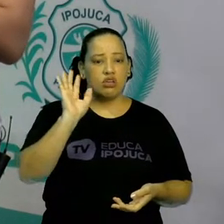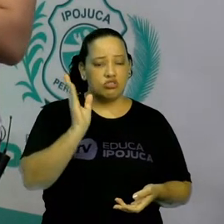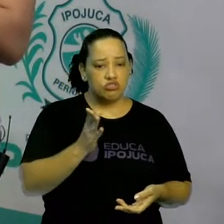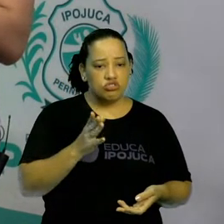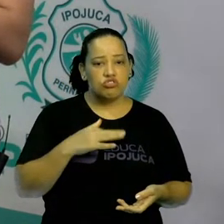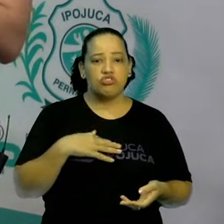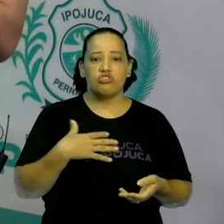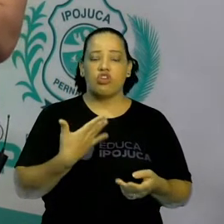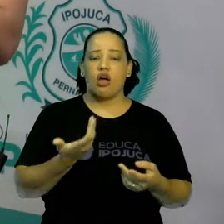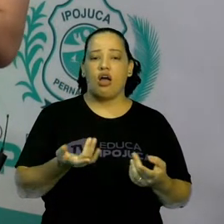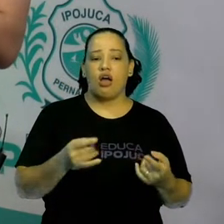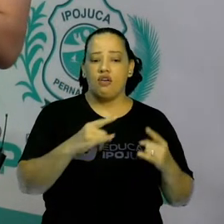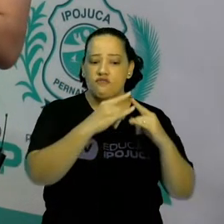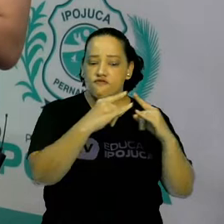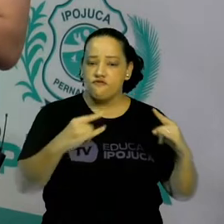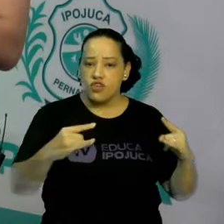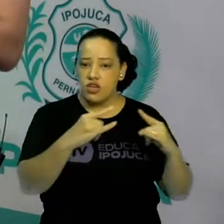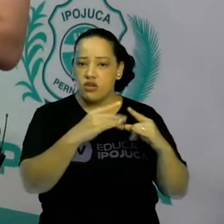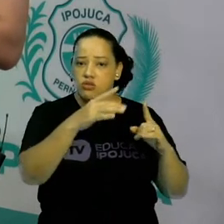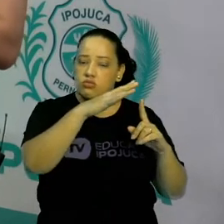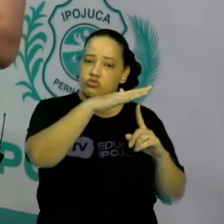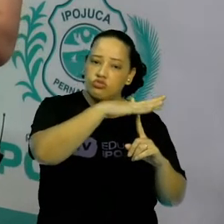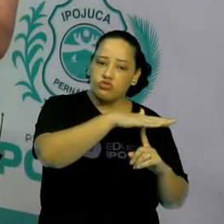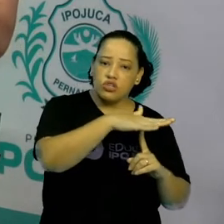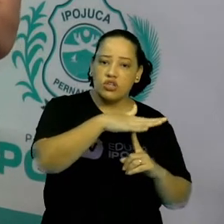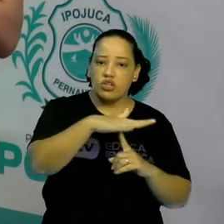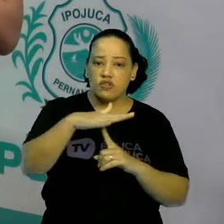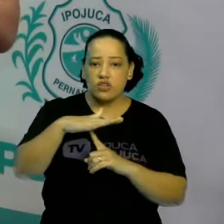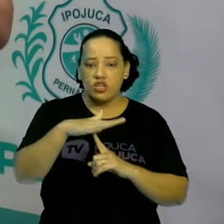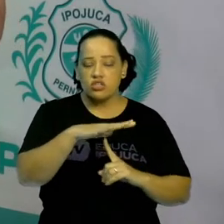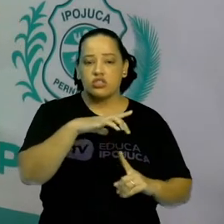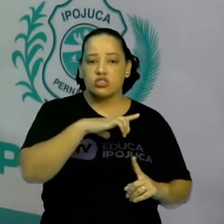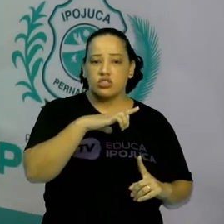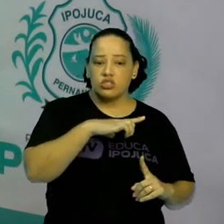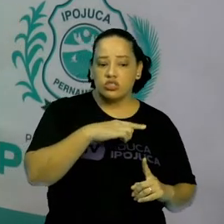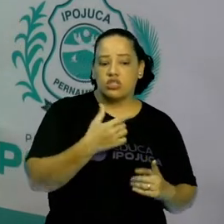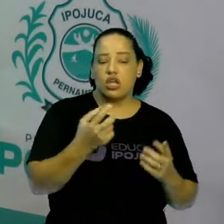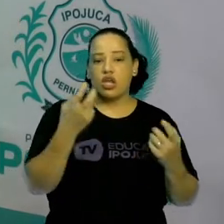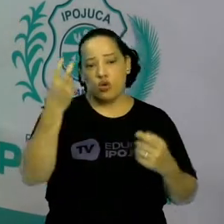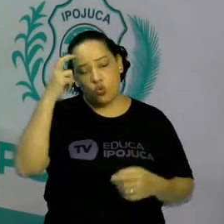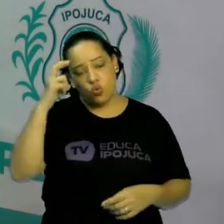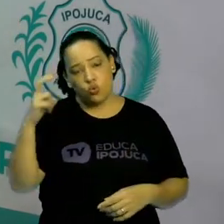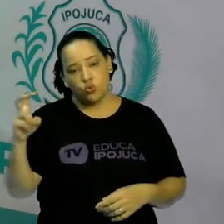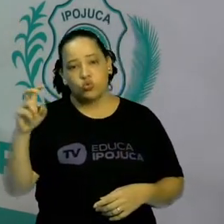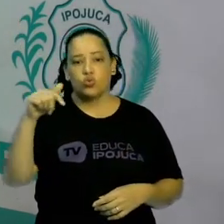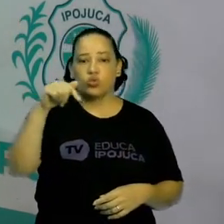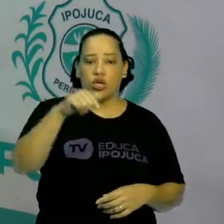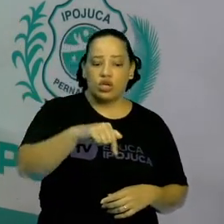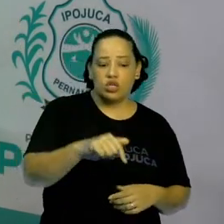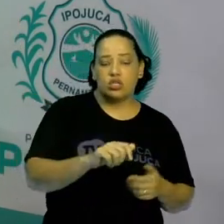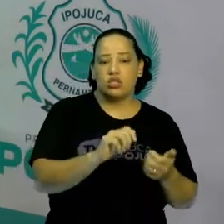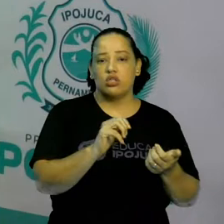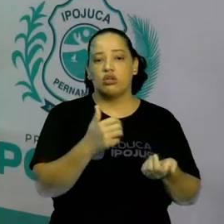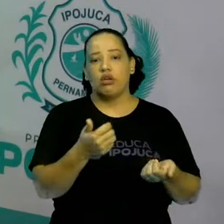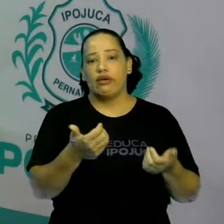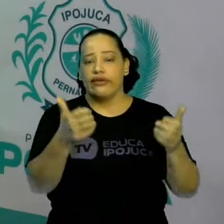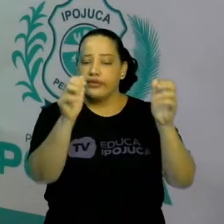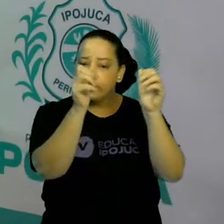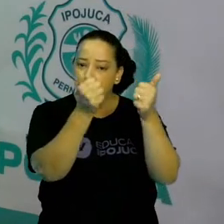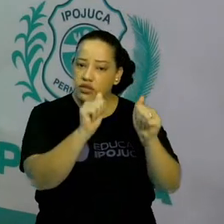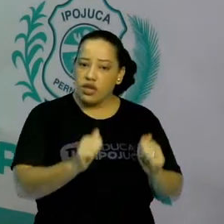e Cultura de Ipojunca. Está certo? A FAIC. Então nós temos todo esse elemento